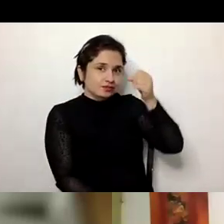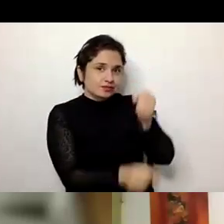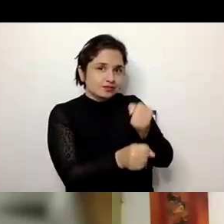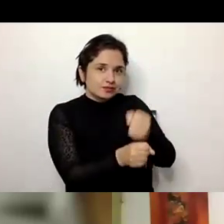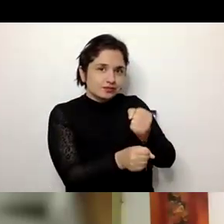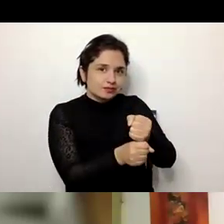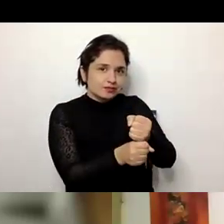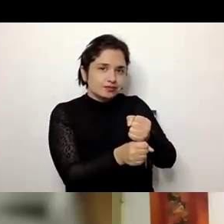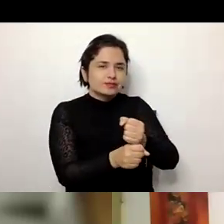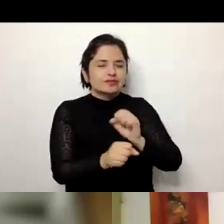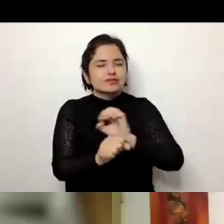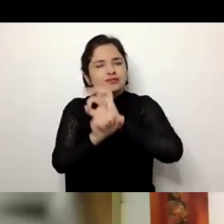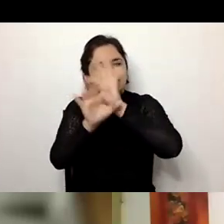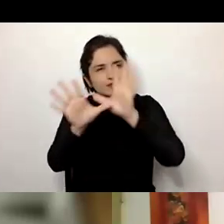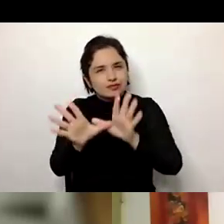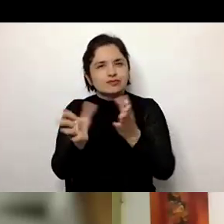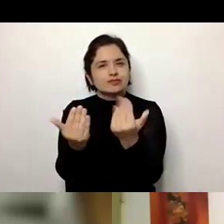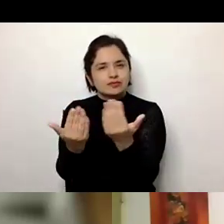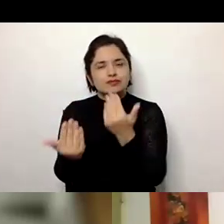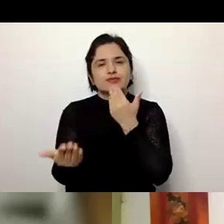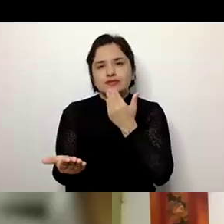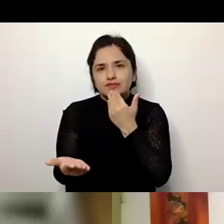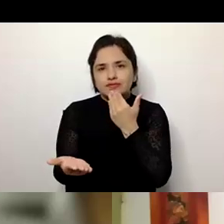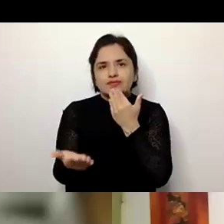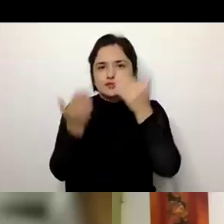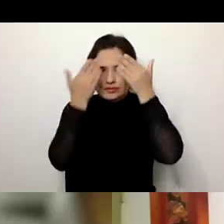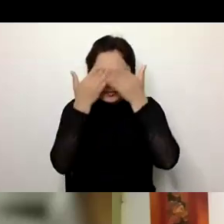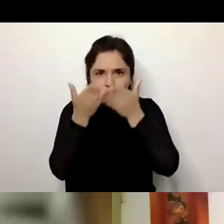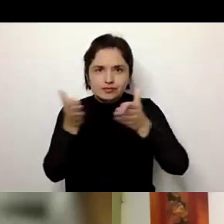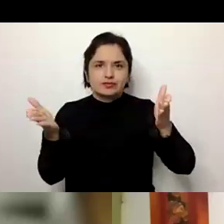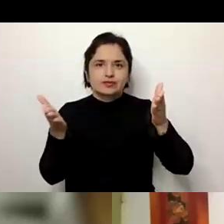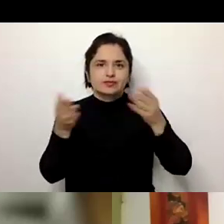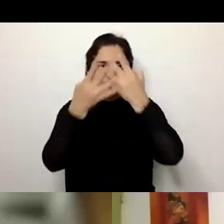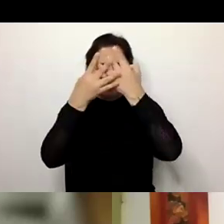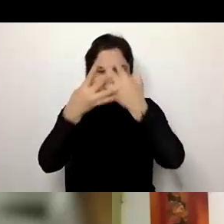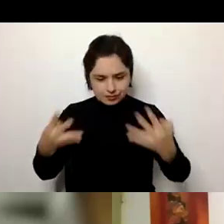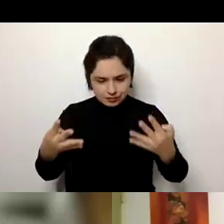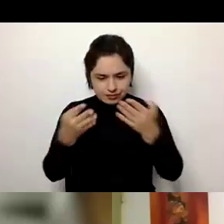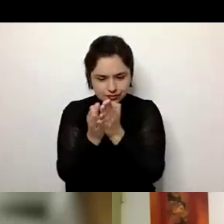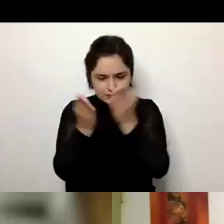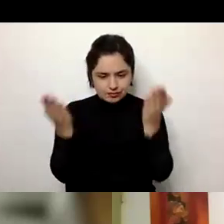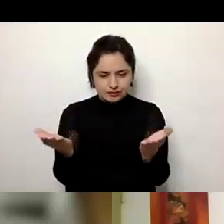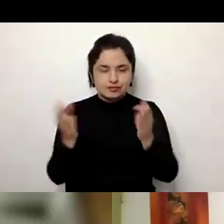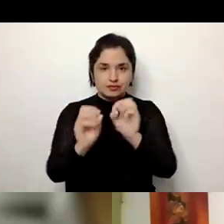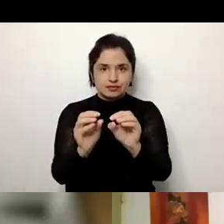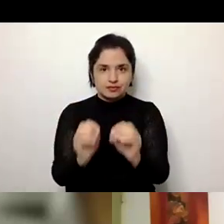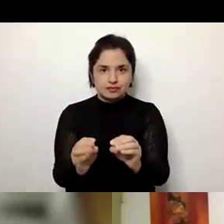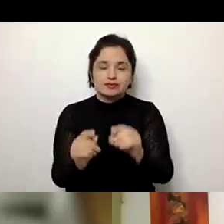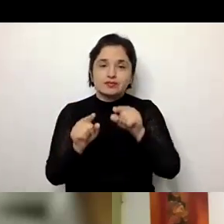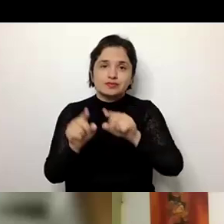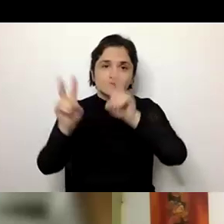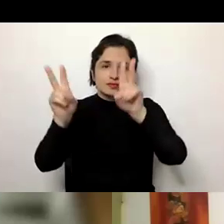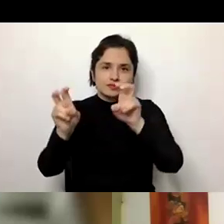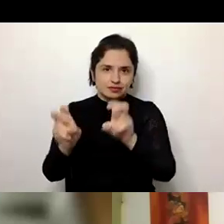Então, é preciso também abrir os nossos currículos formativos para essas